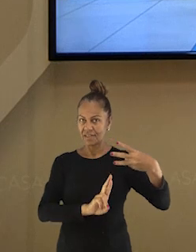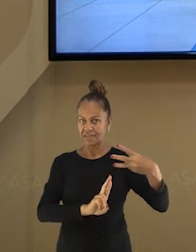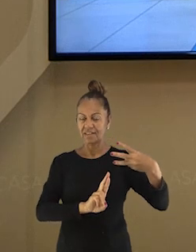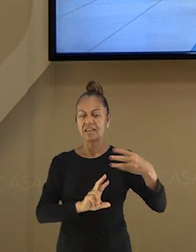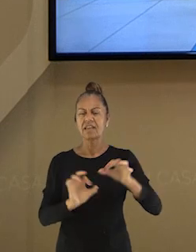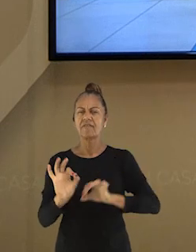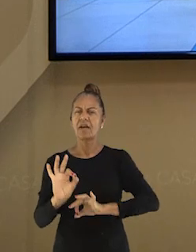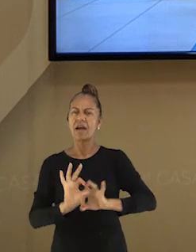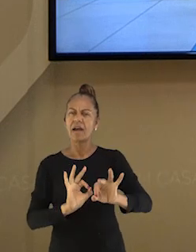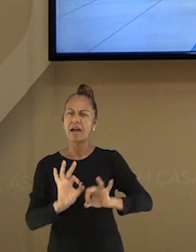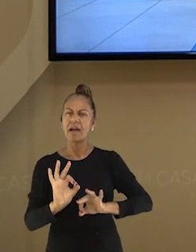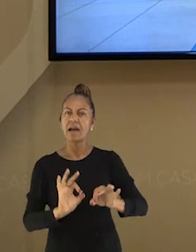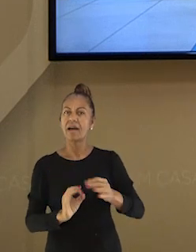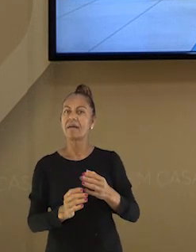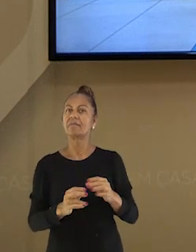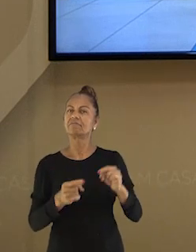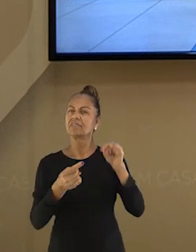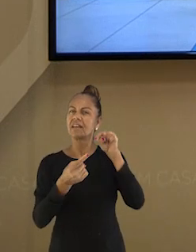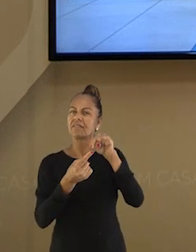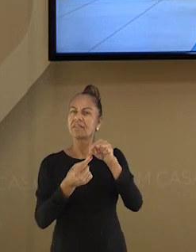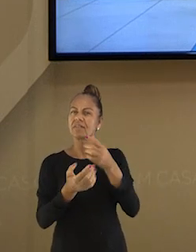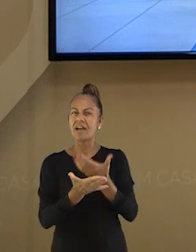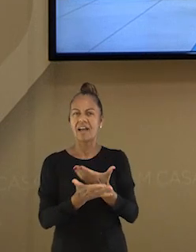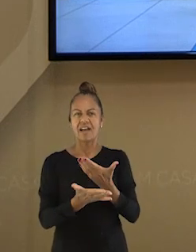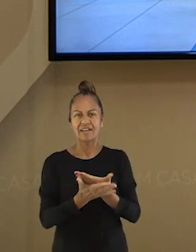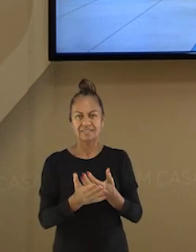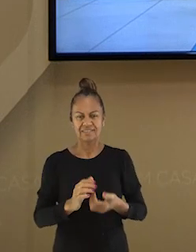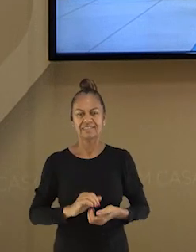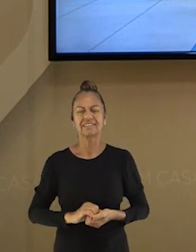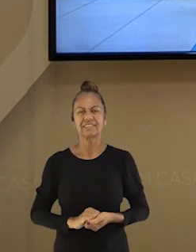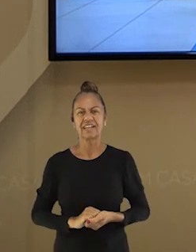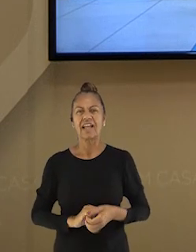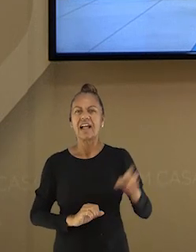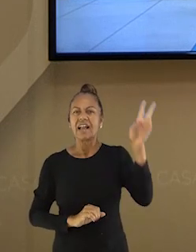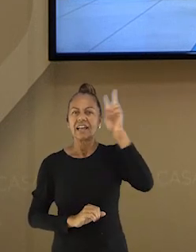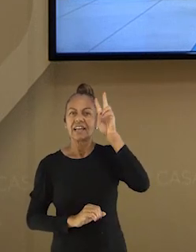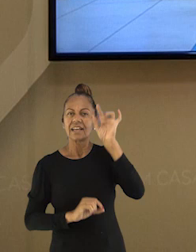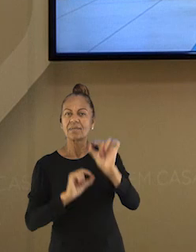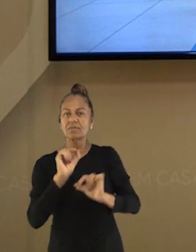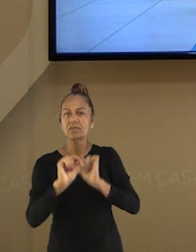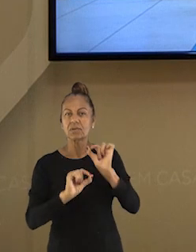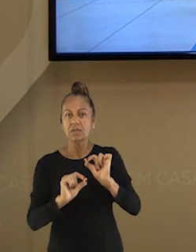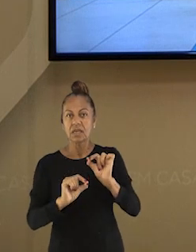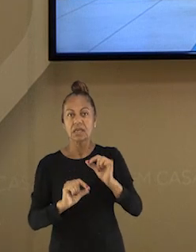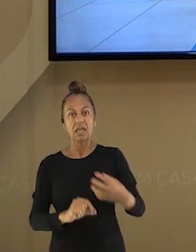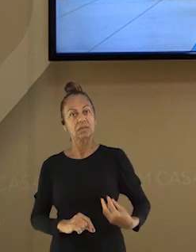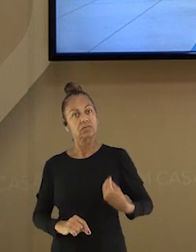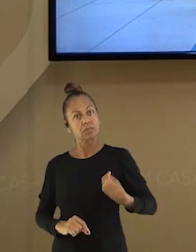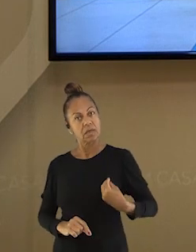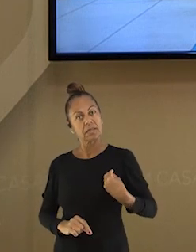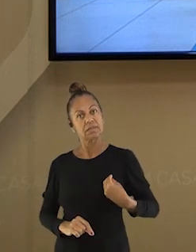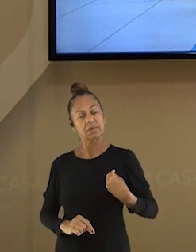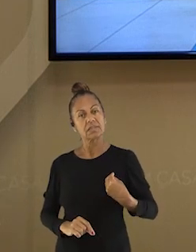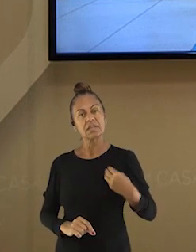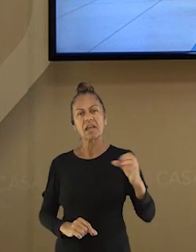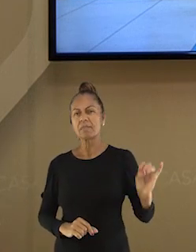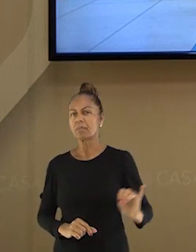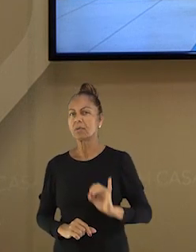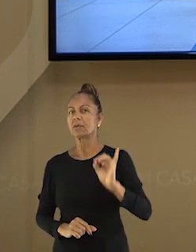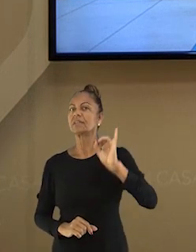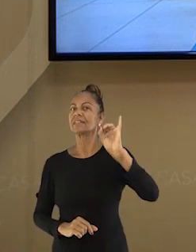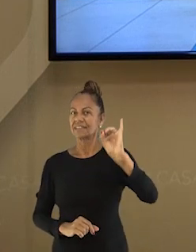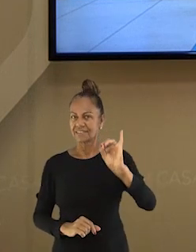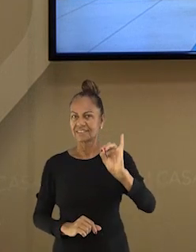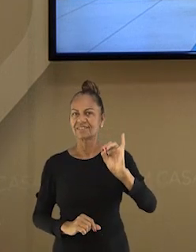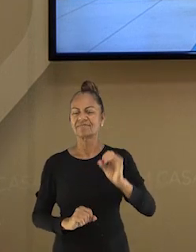três questões objetivas e você terá um tempo para responder. As questões foram elaboradas a partir da aula de hoje.